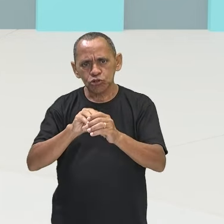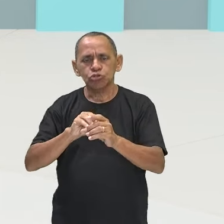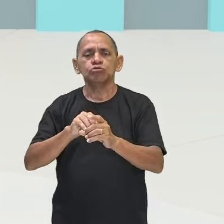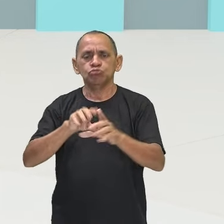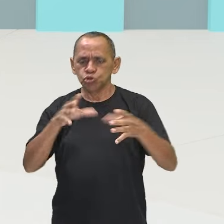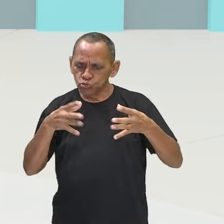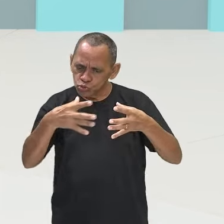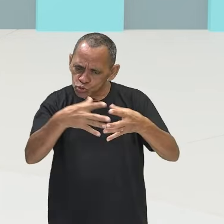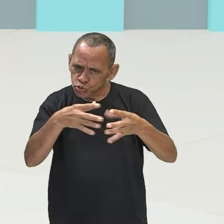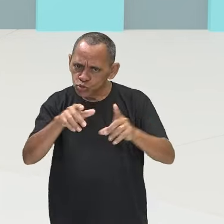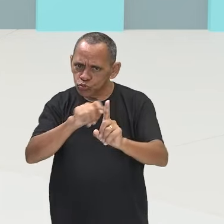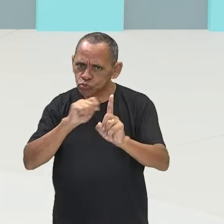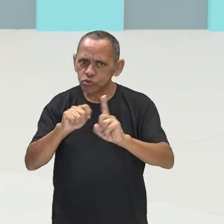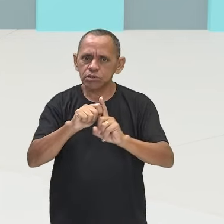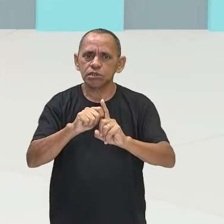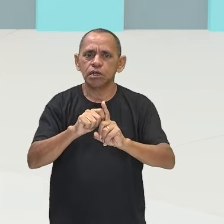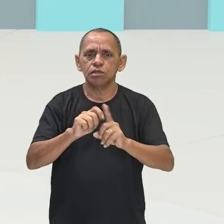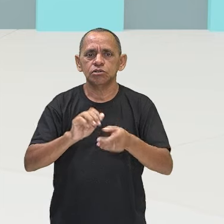dança.